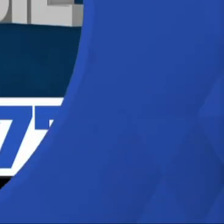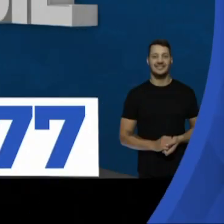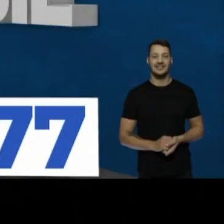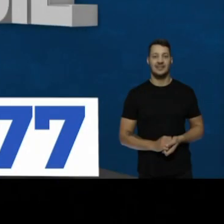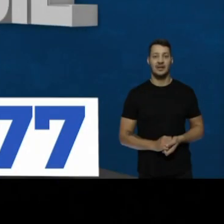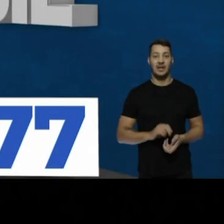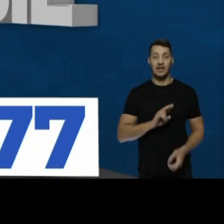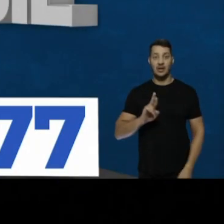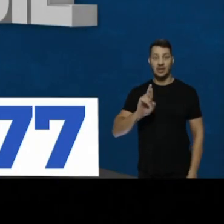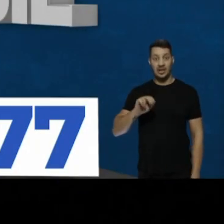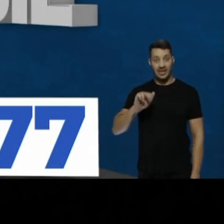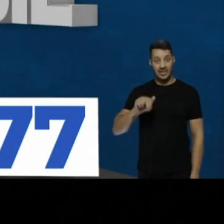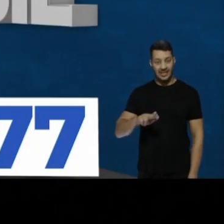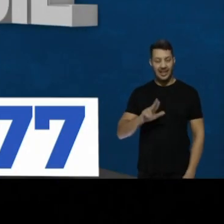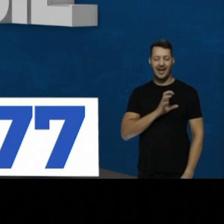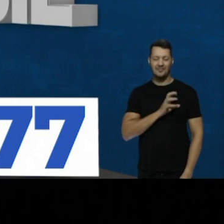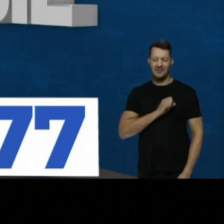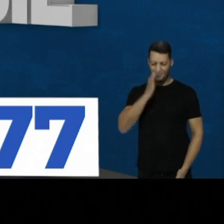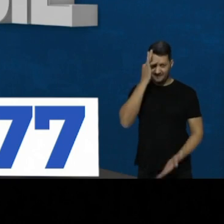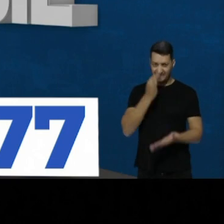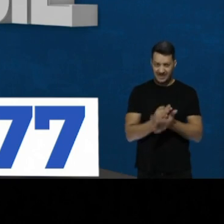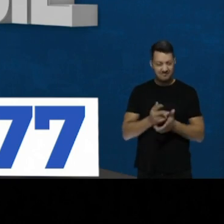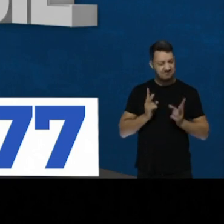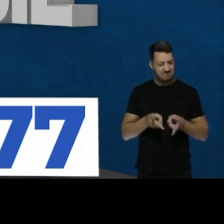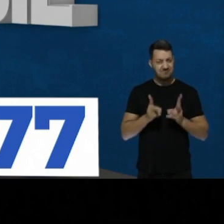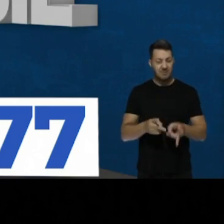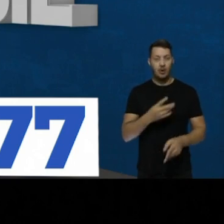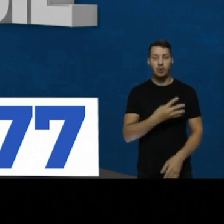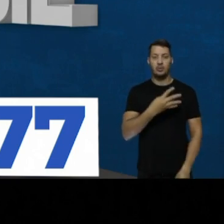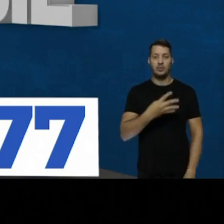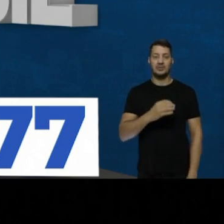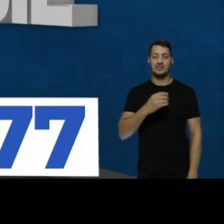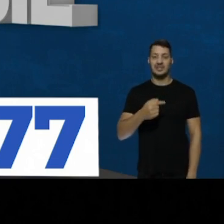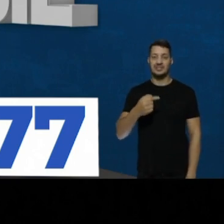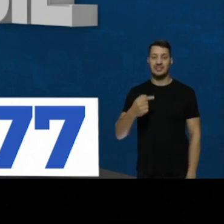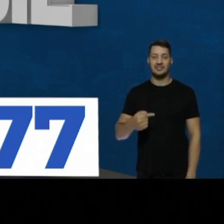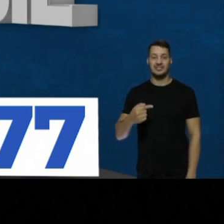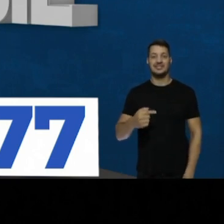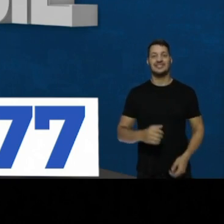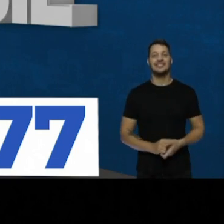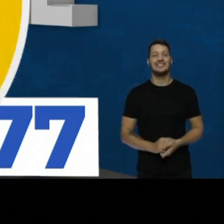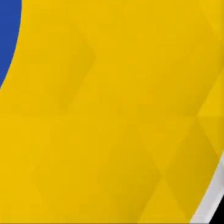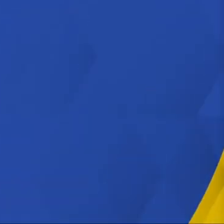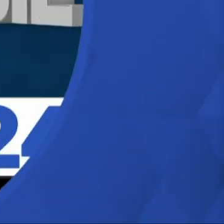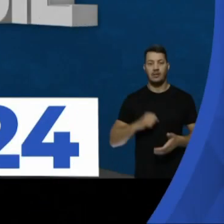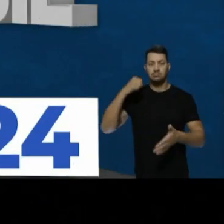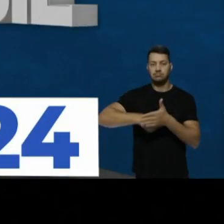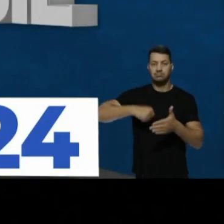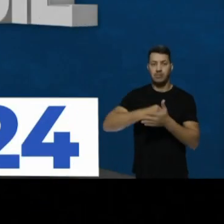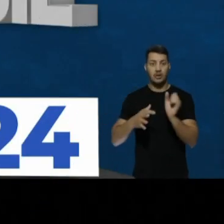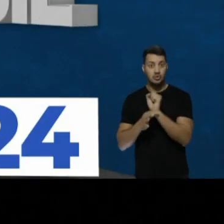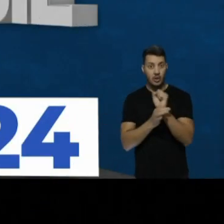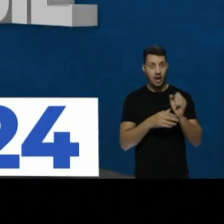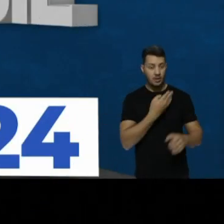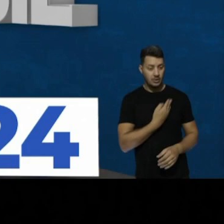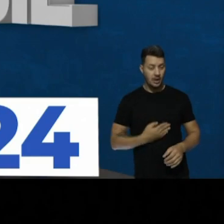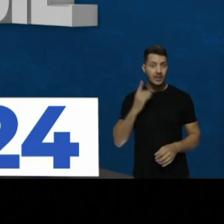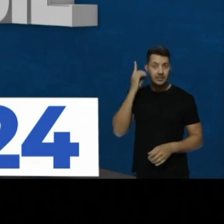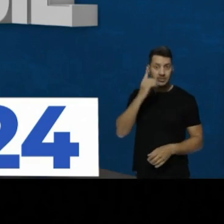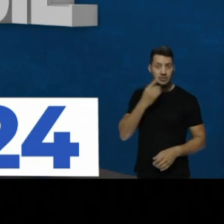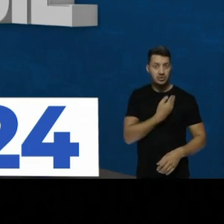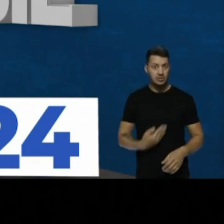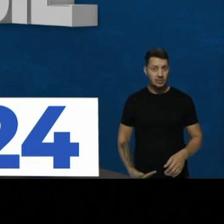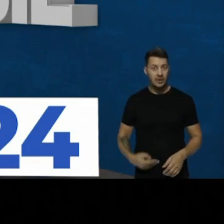Sou Renan Lopes. Nosso amor e nossa fé não tem limites. 44777. Na luta pela segurança